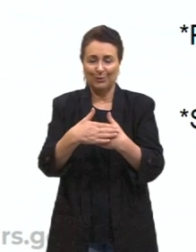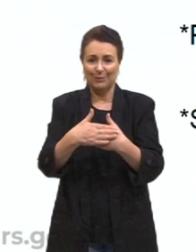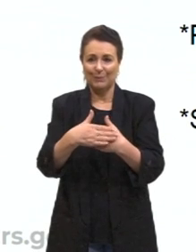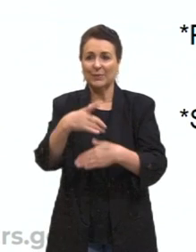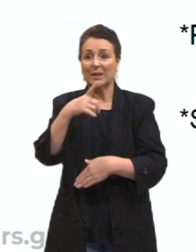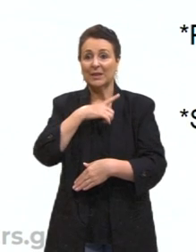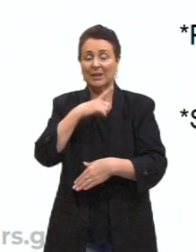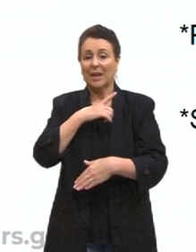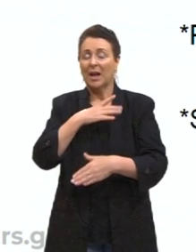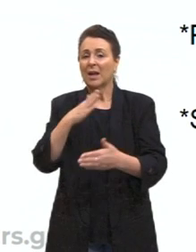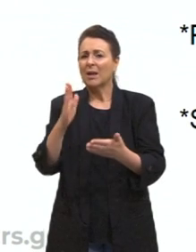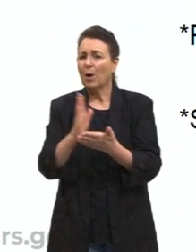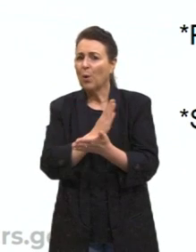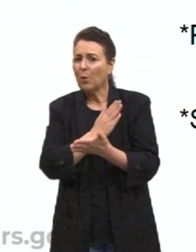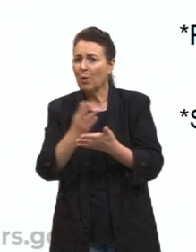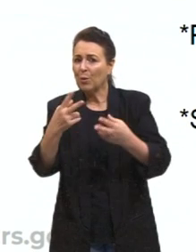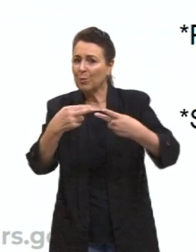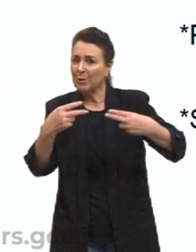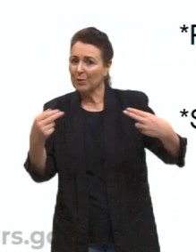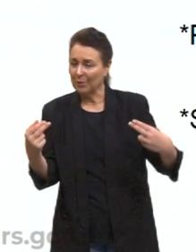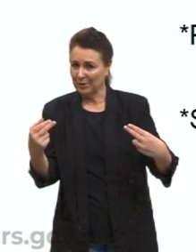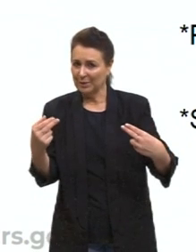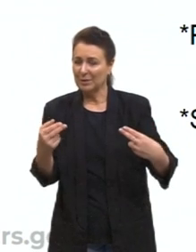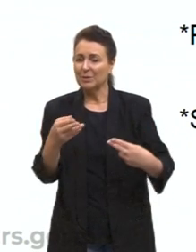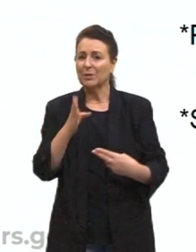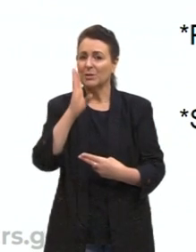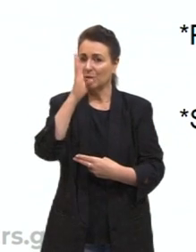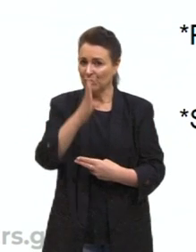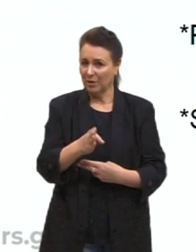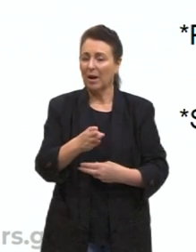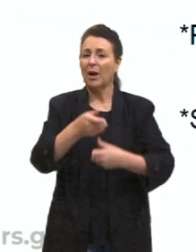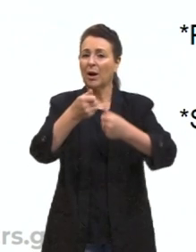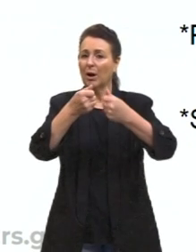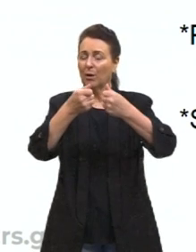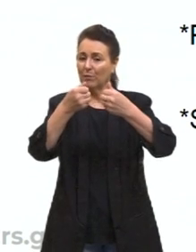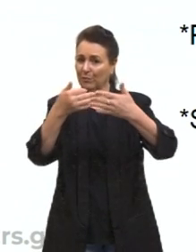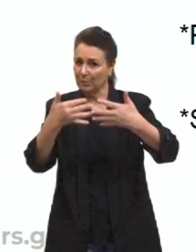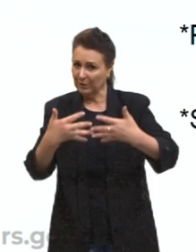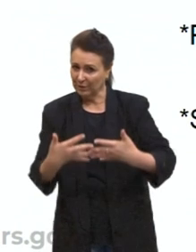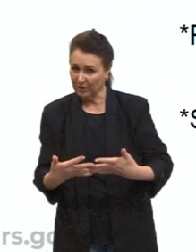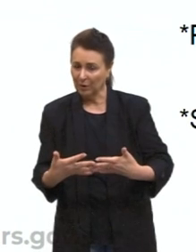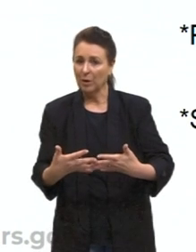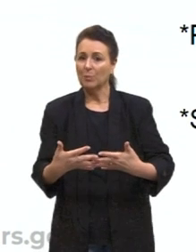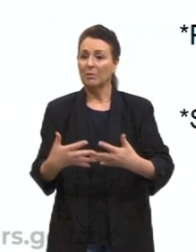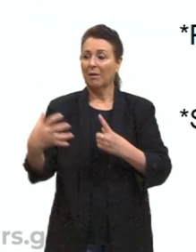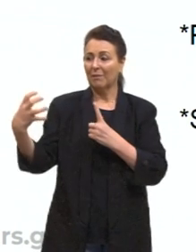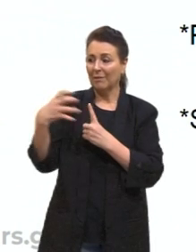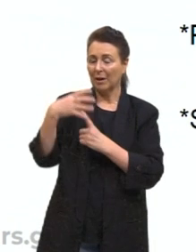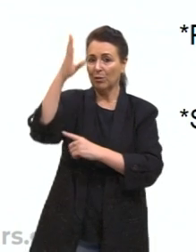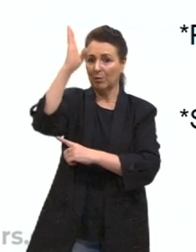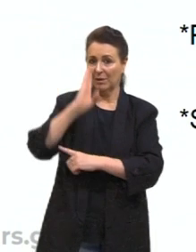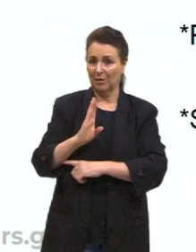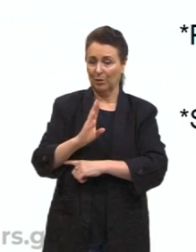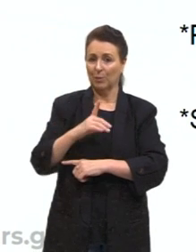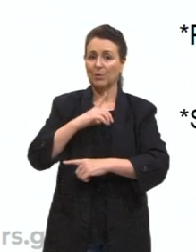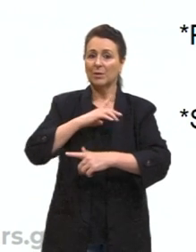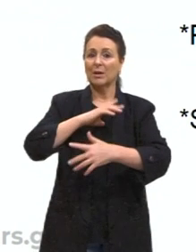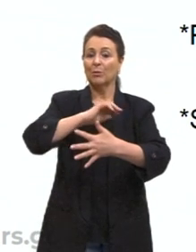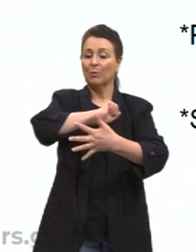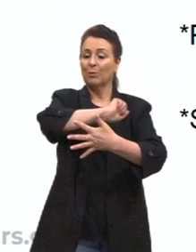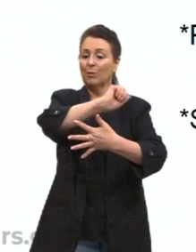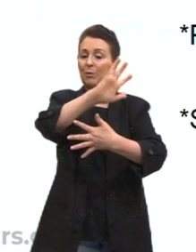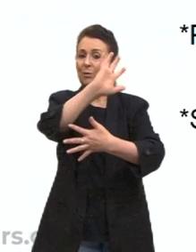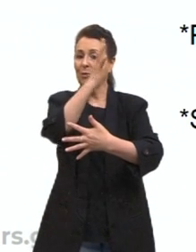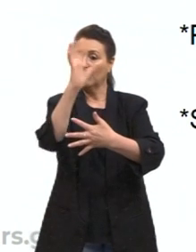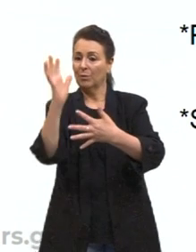que aqui já comentamos, que afetam o Brasil. A destruição da Mata Atlântica, a questão do